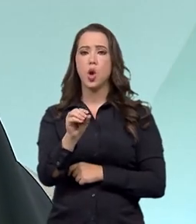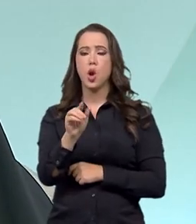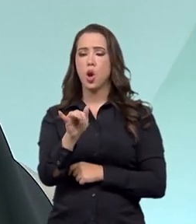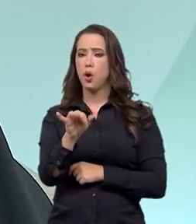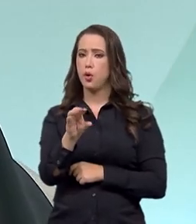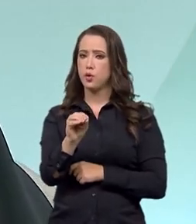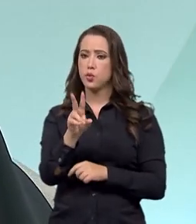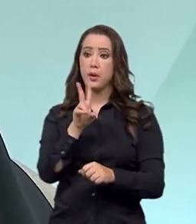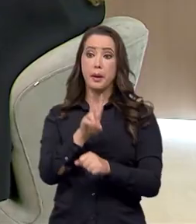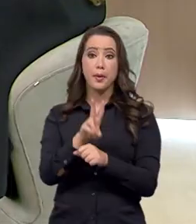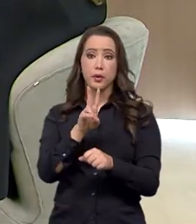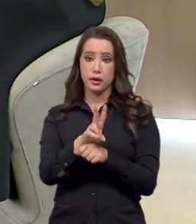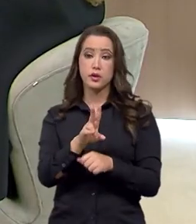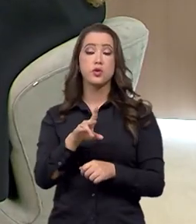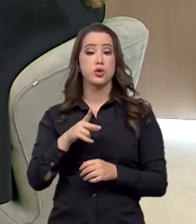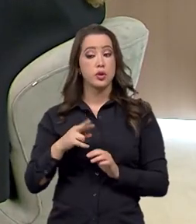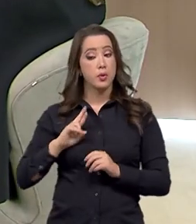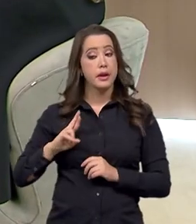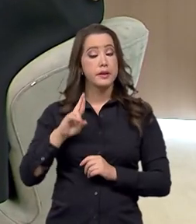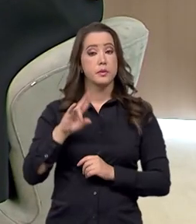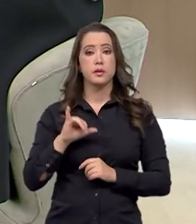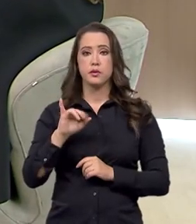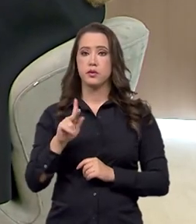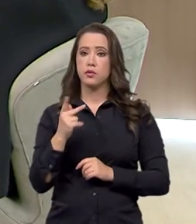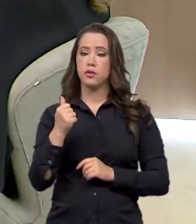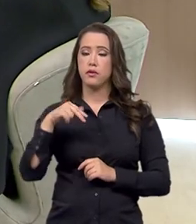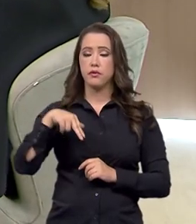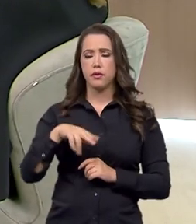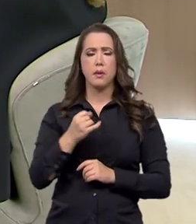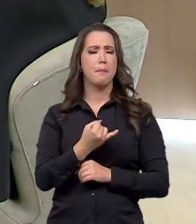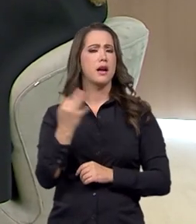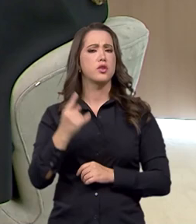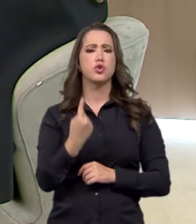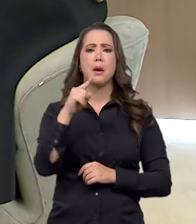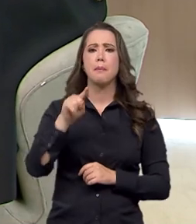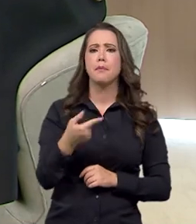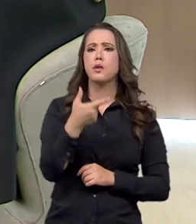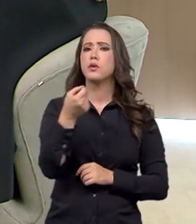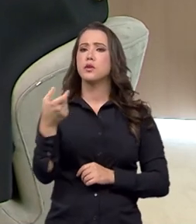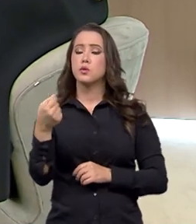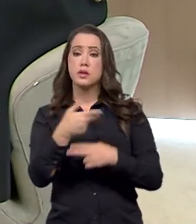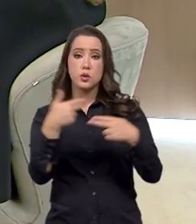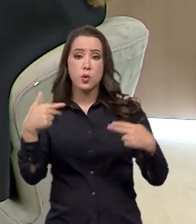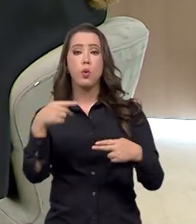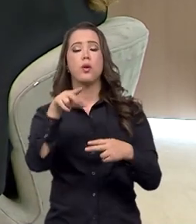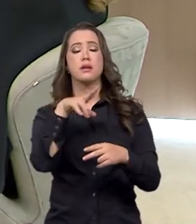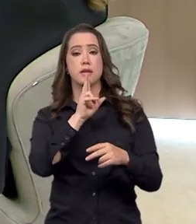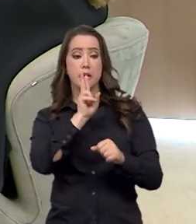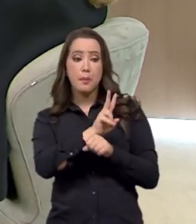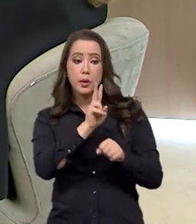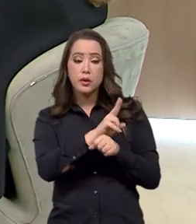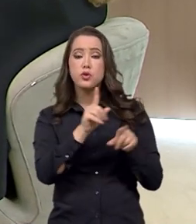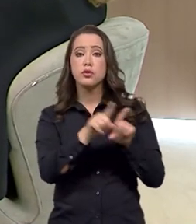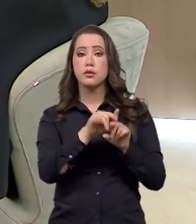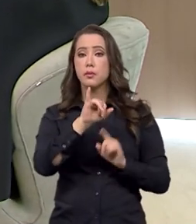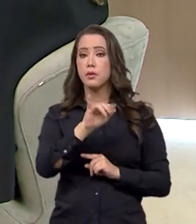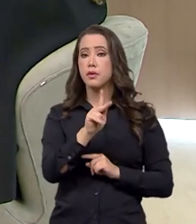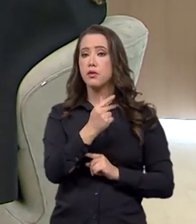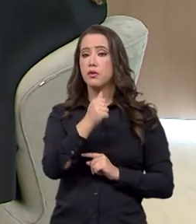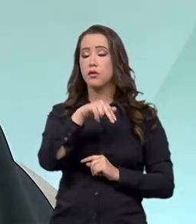mais de 1.200 bens tombados individualmente, que também são igualmente protegidos pelo IFAM, 250